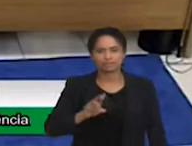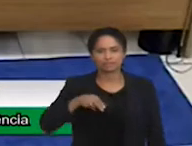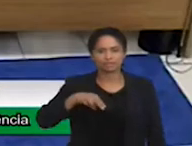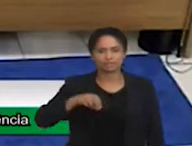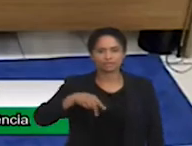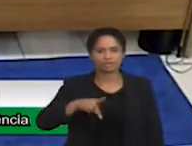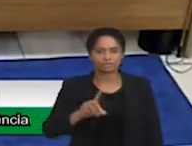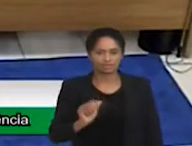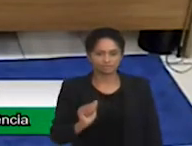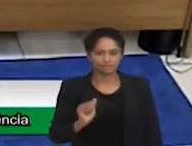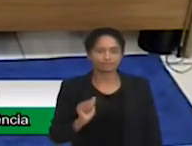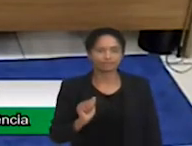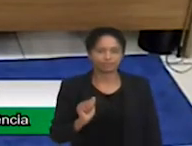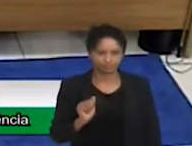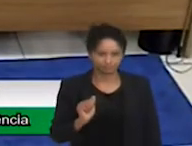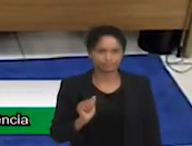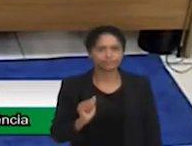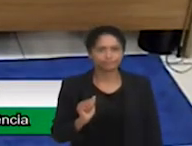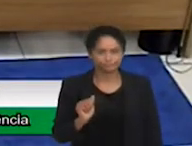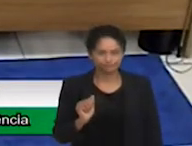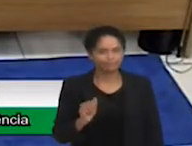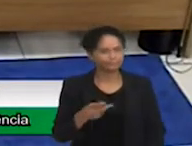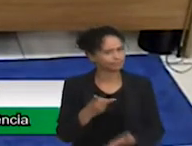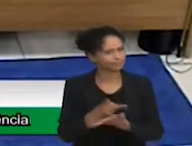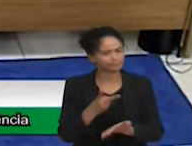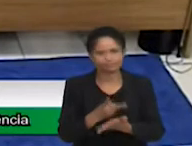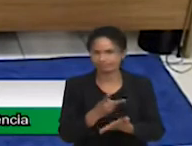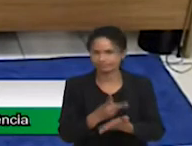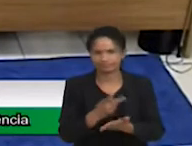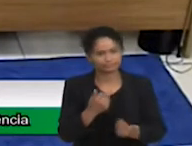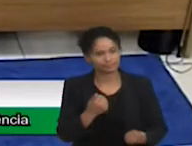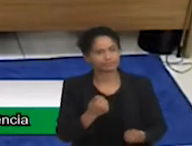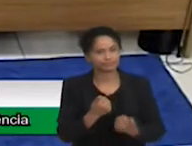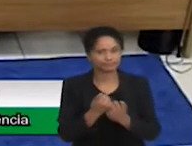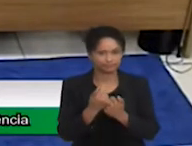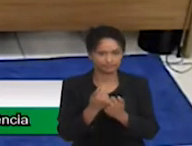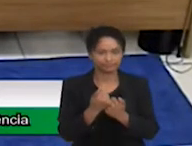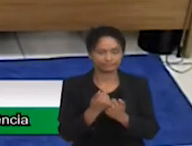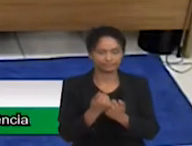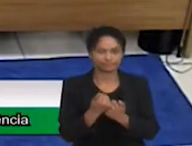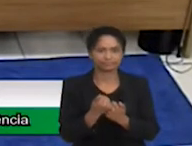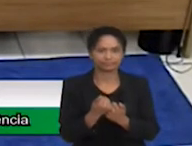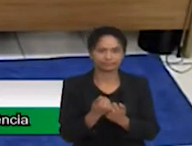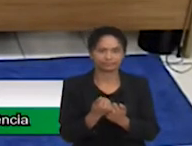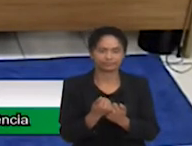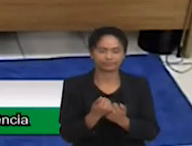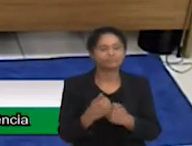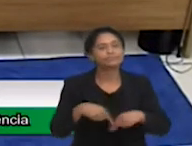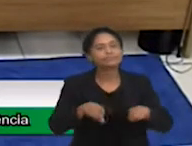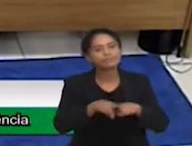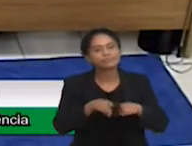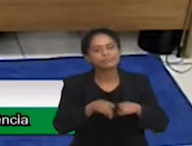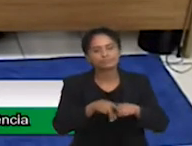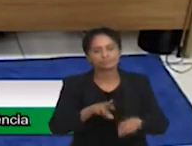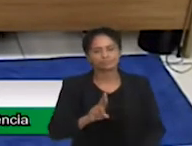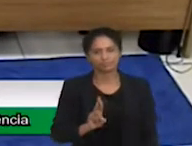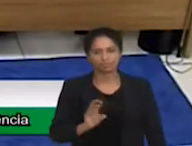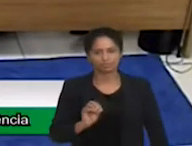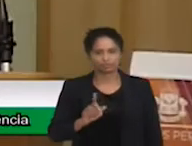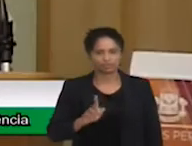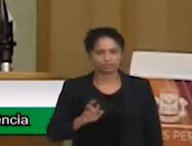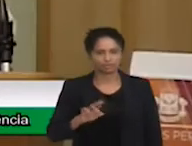que aí acaba sendo muitas vezes nossa porta-voz, ao Rogério Santos, secretário, o